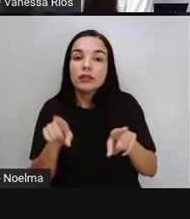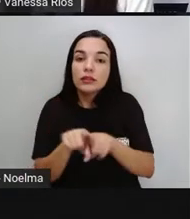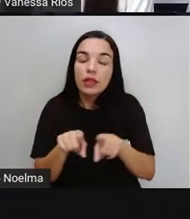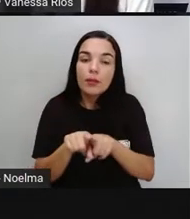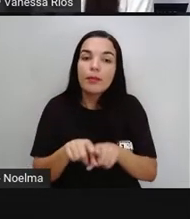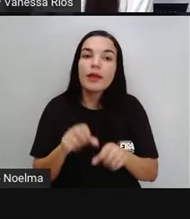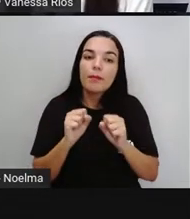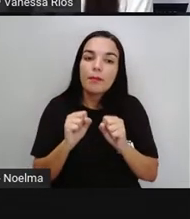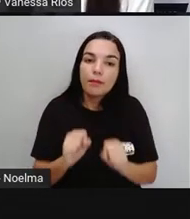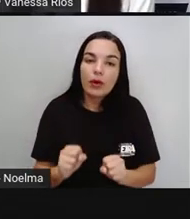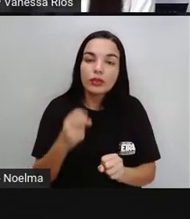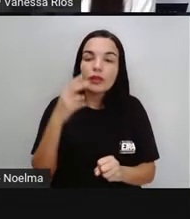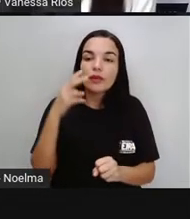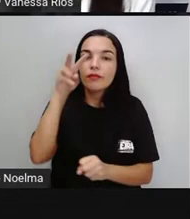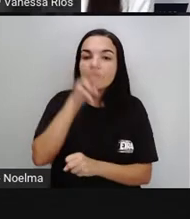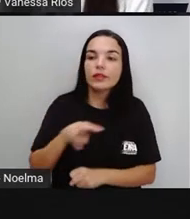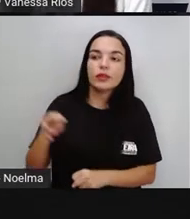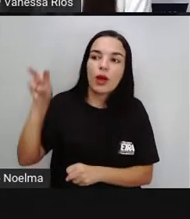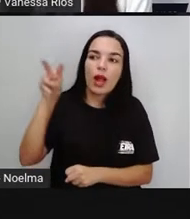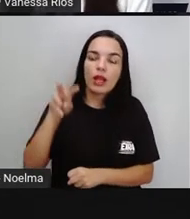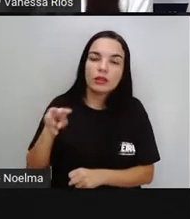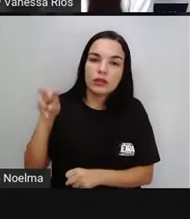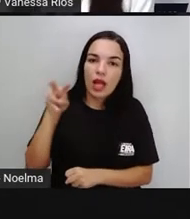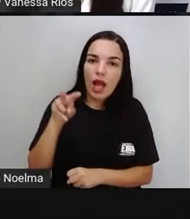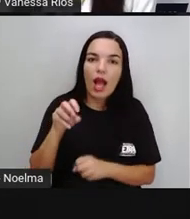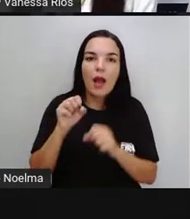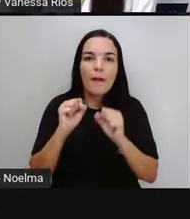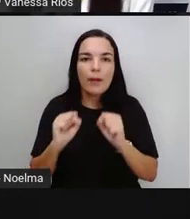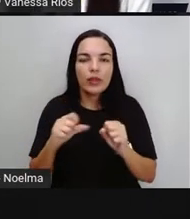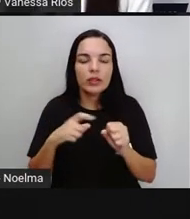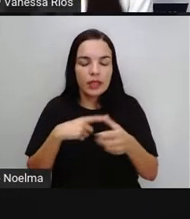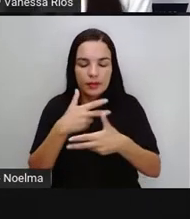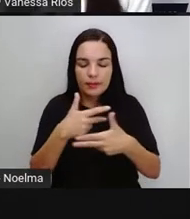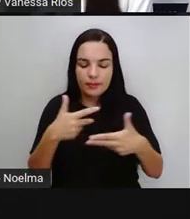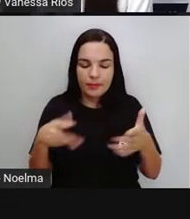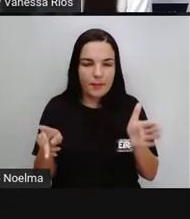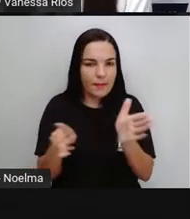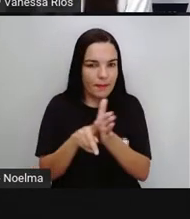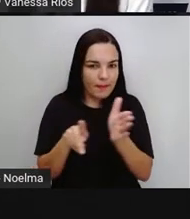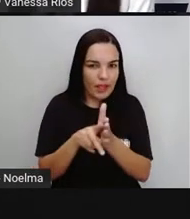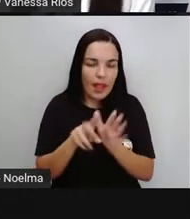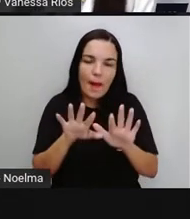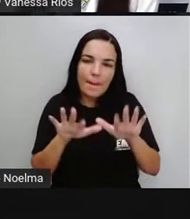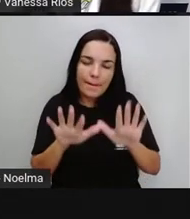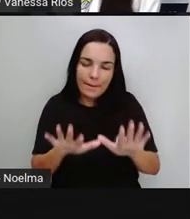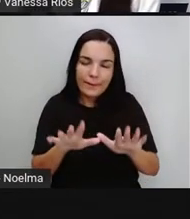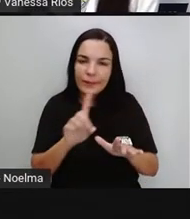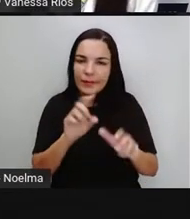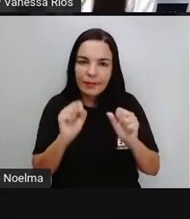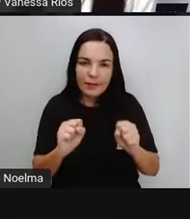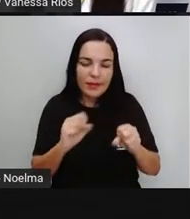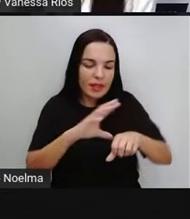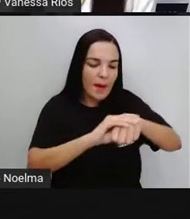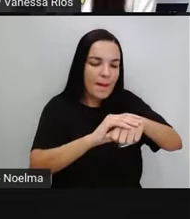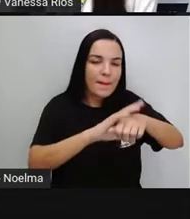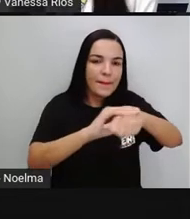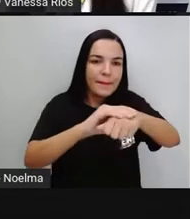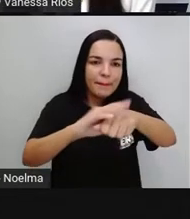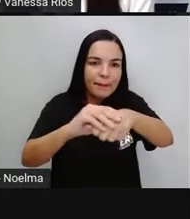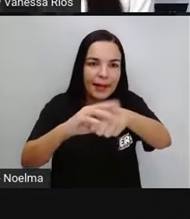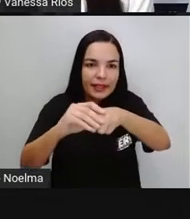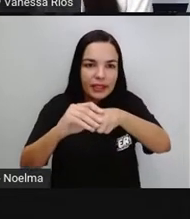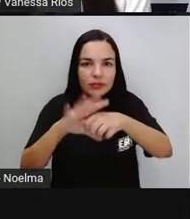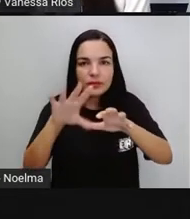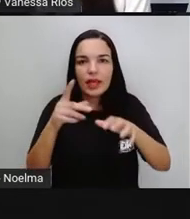que a gente pode visualizar, pode perceber, mas que a gente não pode pegar de uma forma concreta,